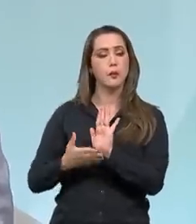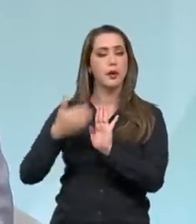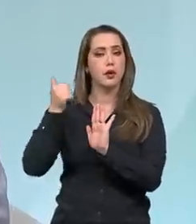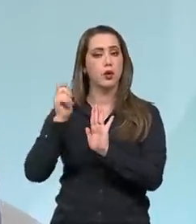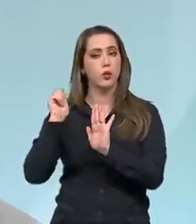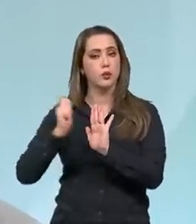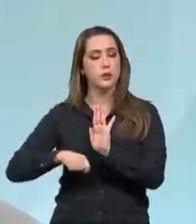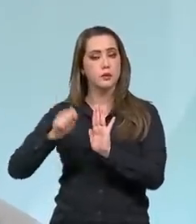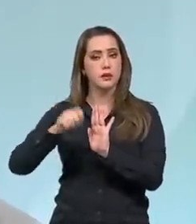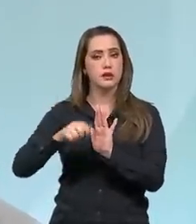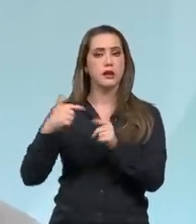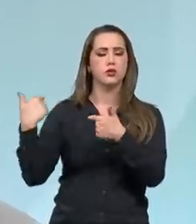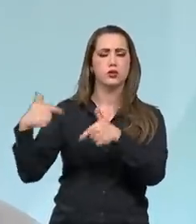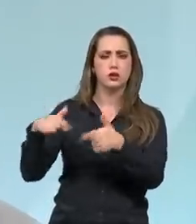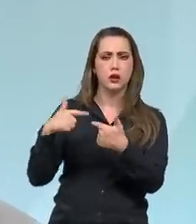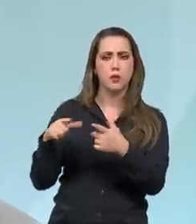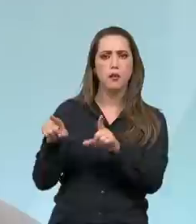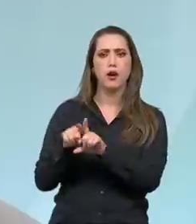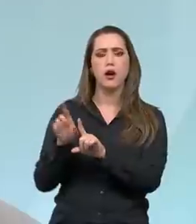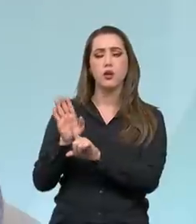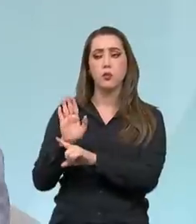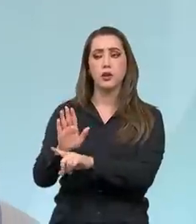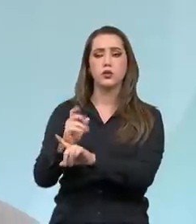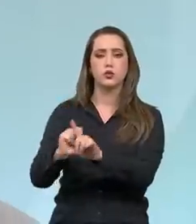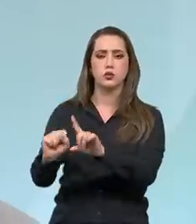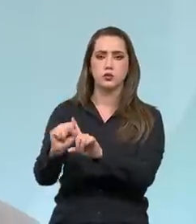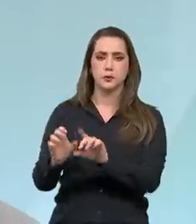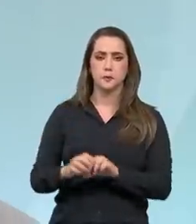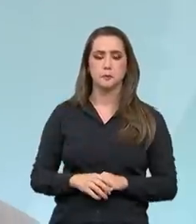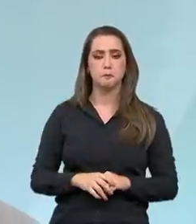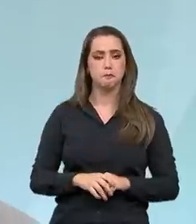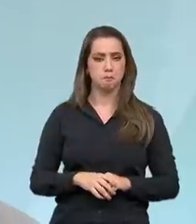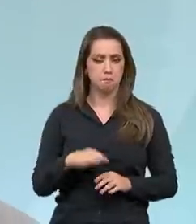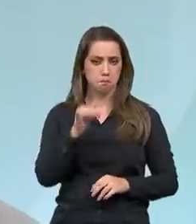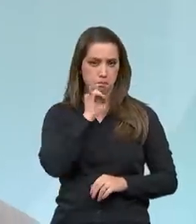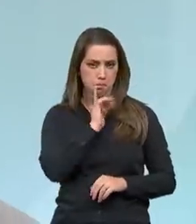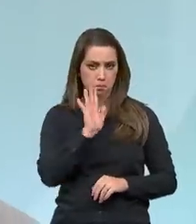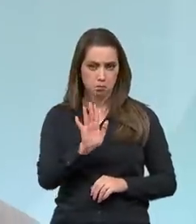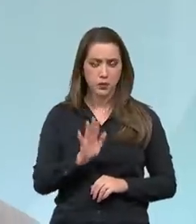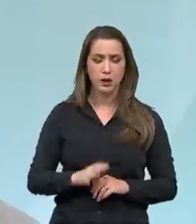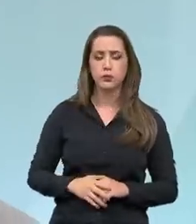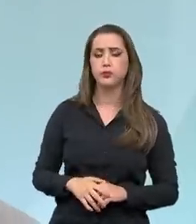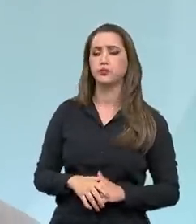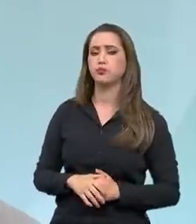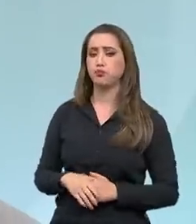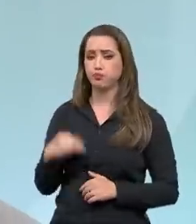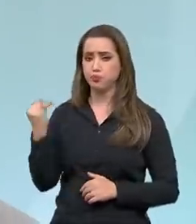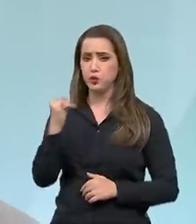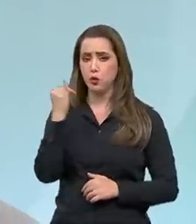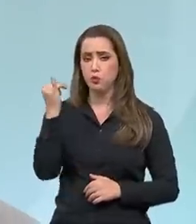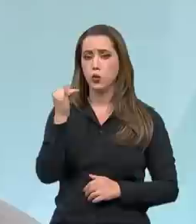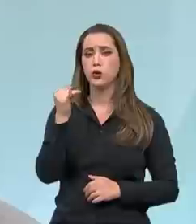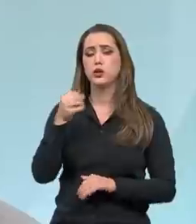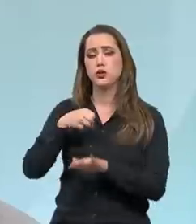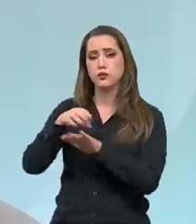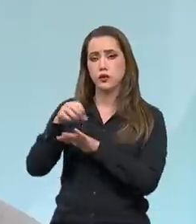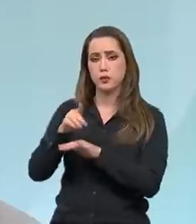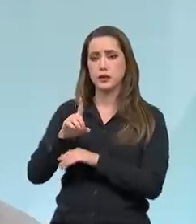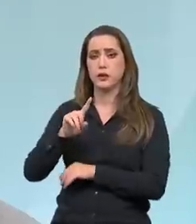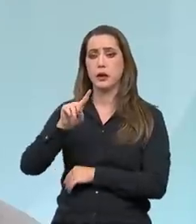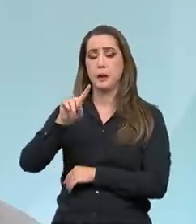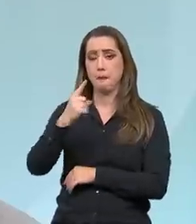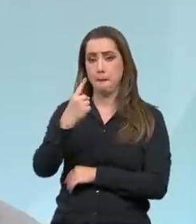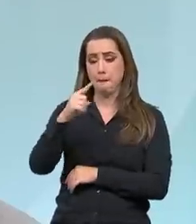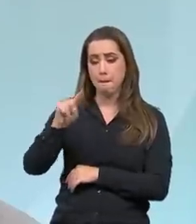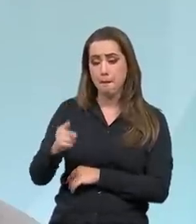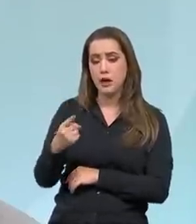maior atuação na área social. Então, nosso estudo, ele mostra, por exemplo, um dado interessante, é que para cada mil famílias